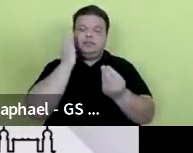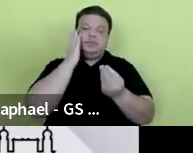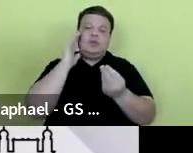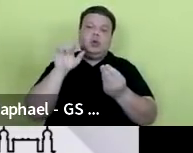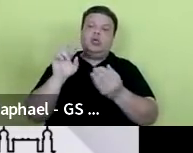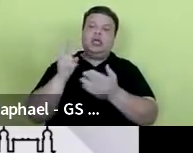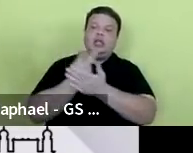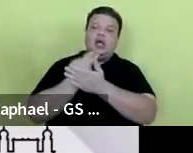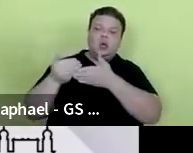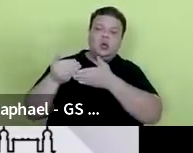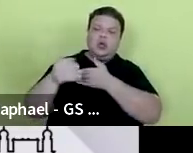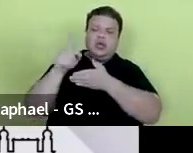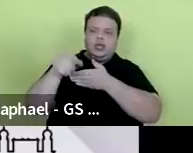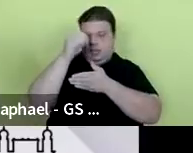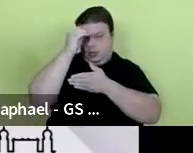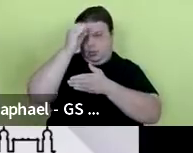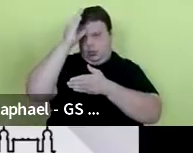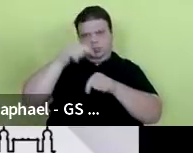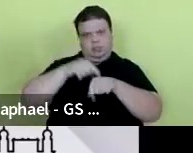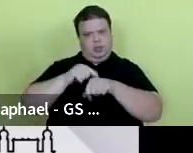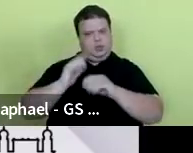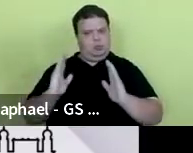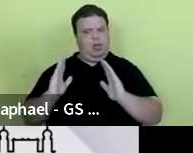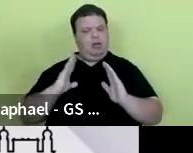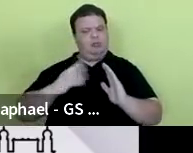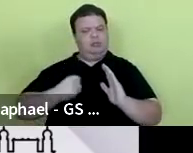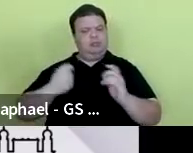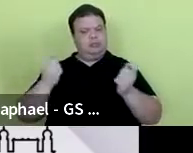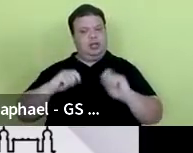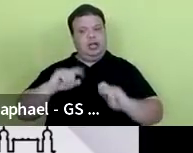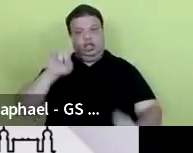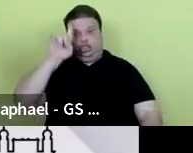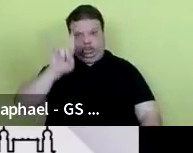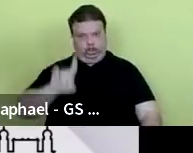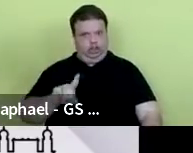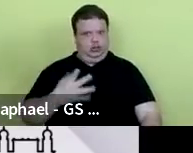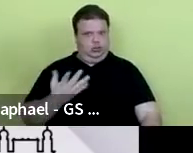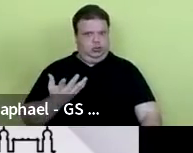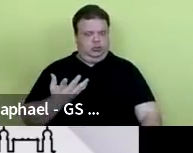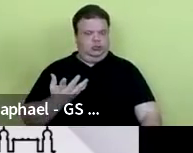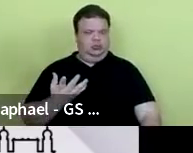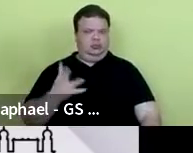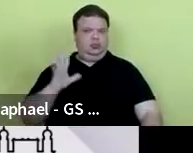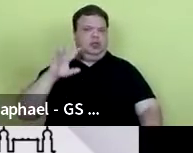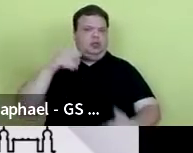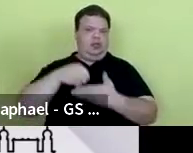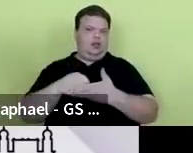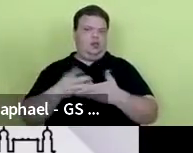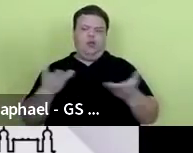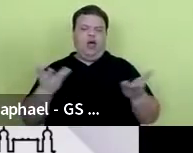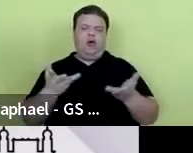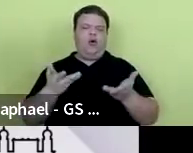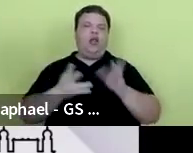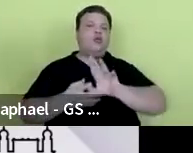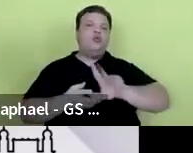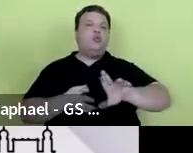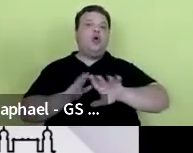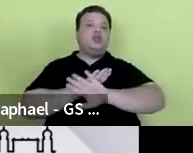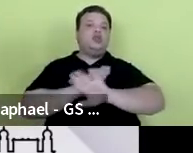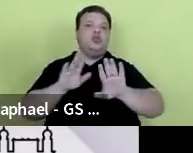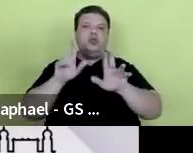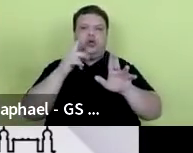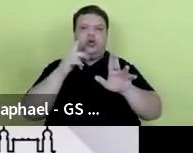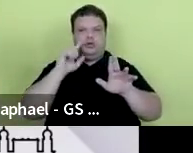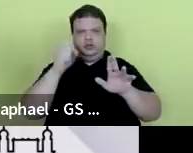o conhecimento como parte, como fazendo parte dos direitos. Não é só uma questão, como eu botei aí no